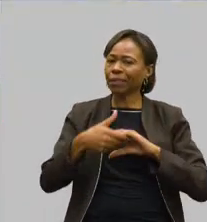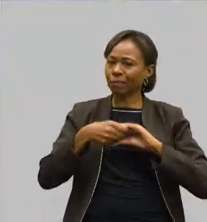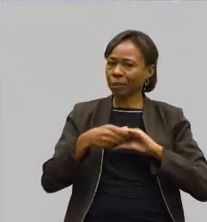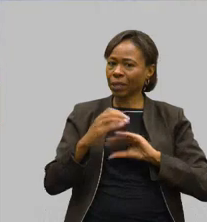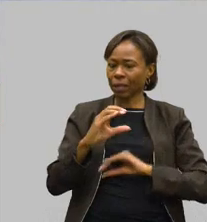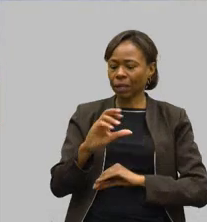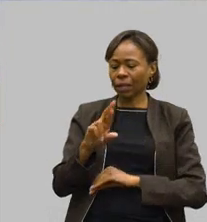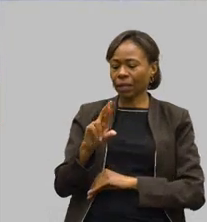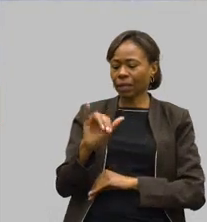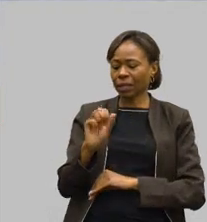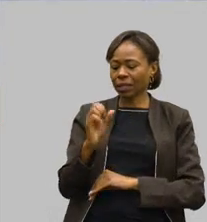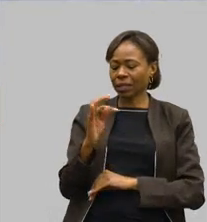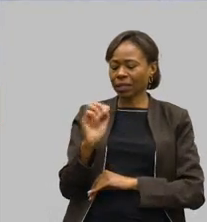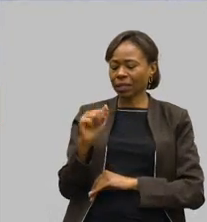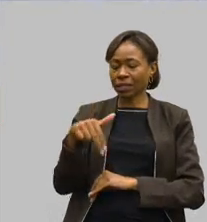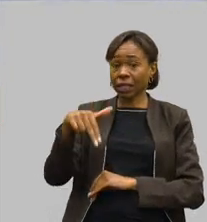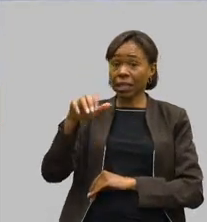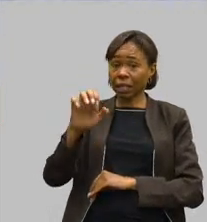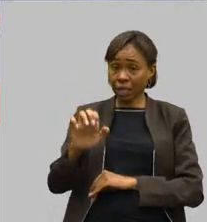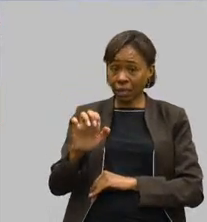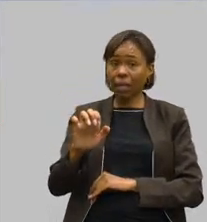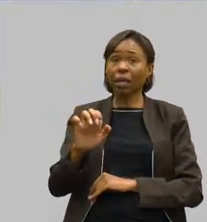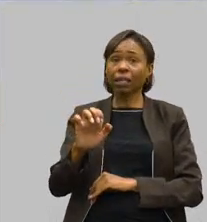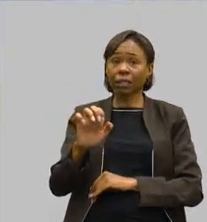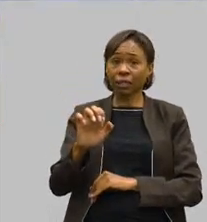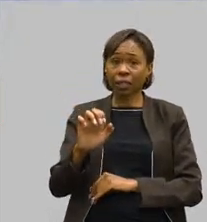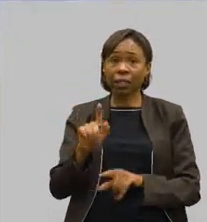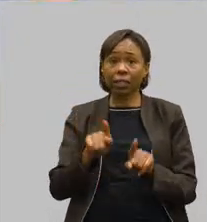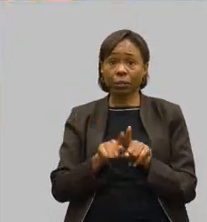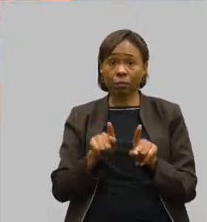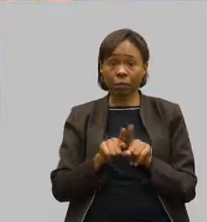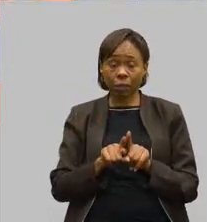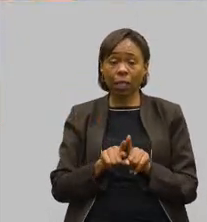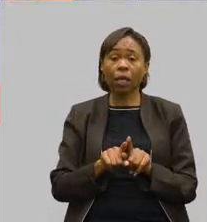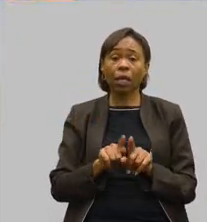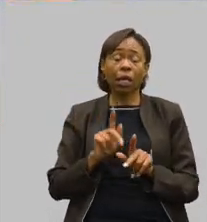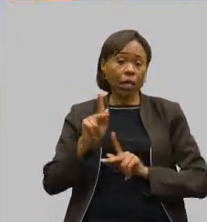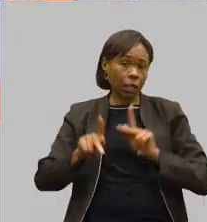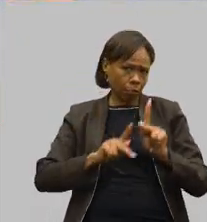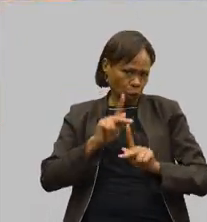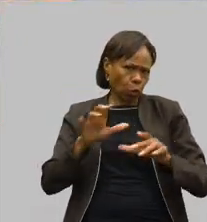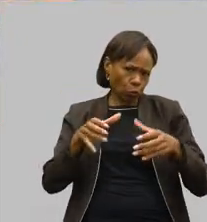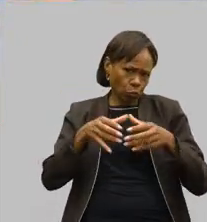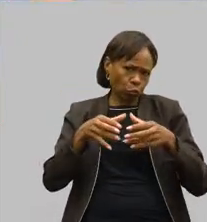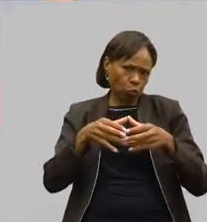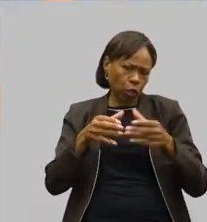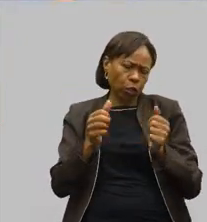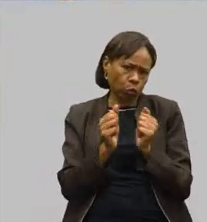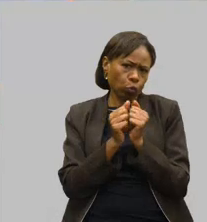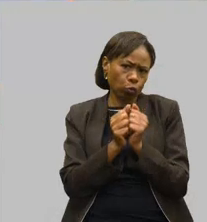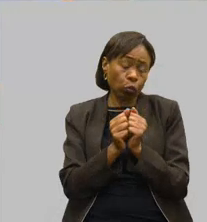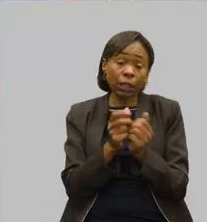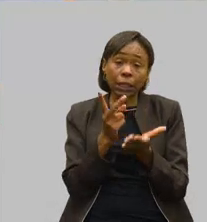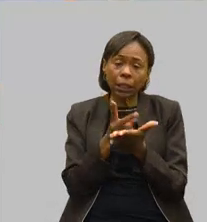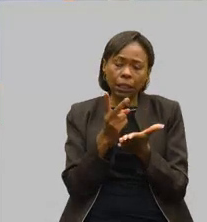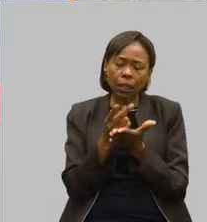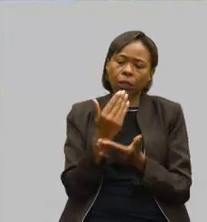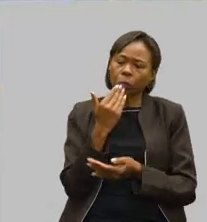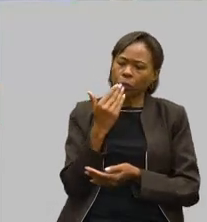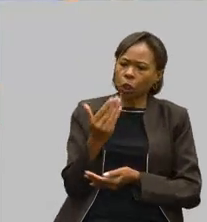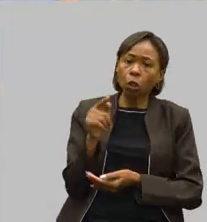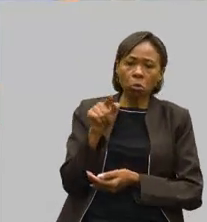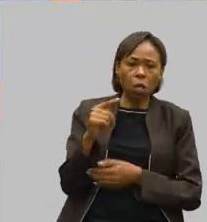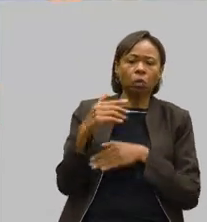Salles, o Matheu França e a Bárbara, que inclusive também estão conosco aqui também. São pessoas que, sempre que a gente solicitou, muito atenciosas.